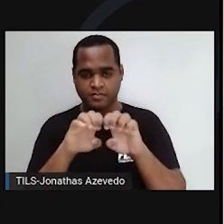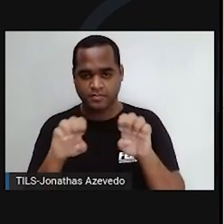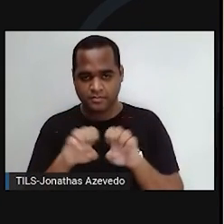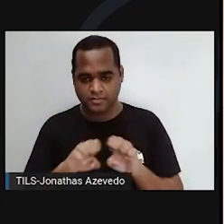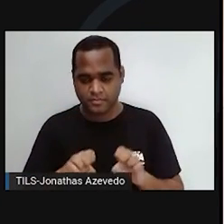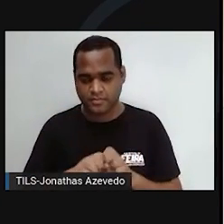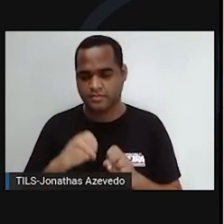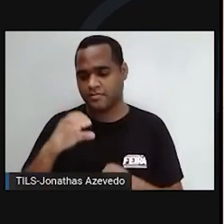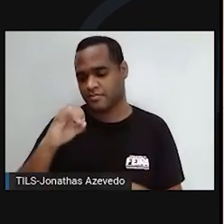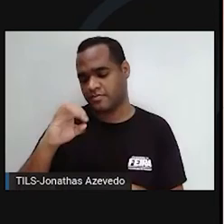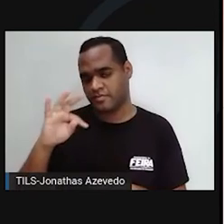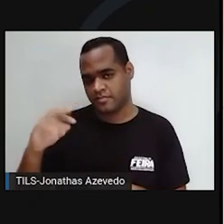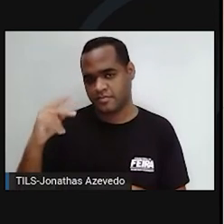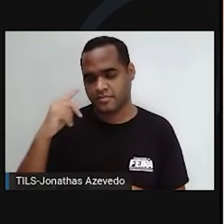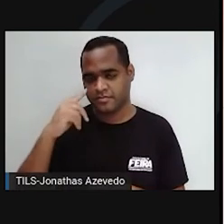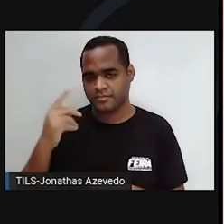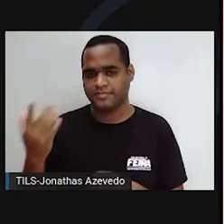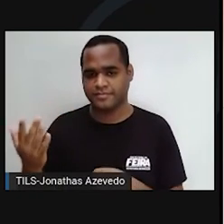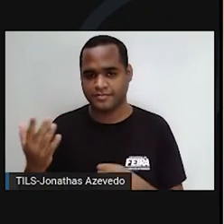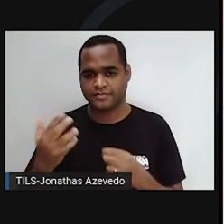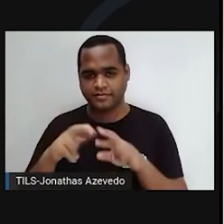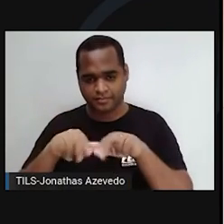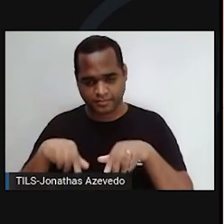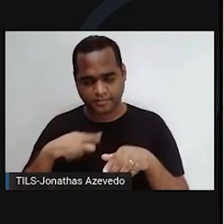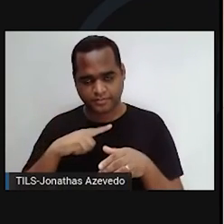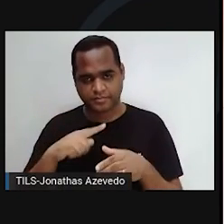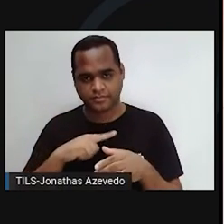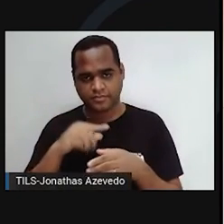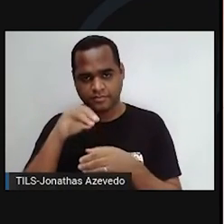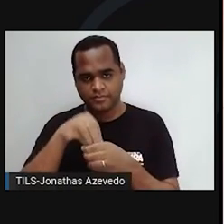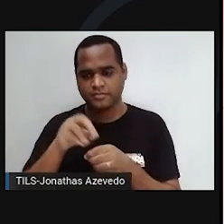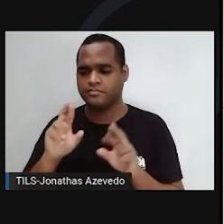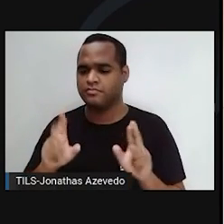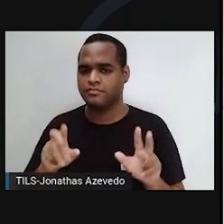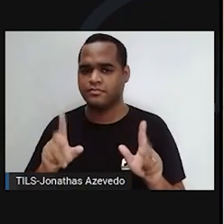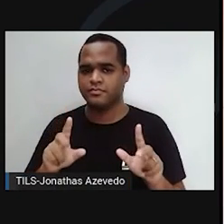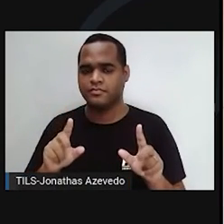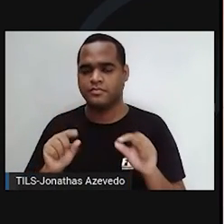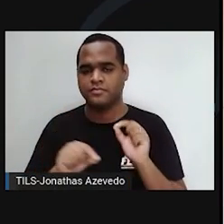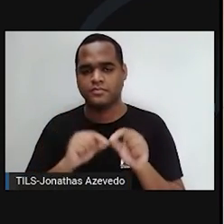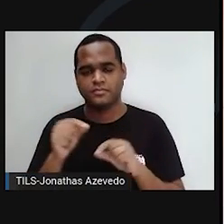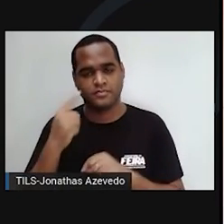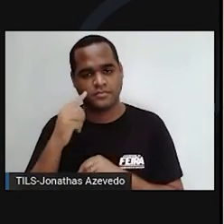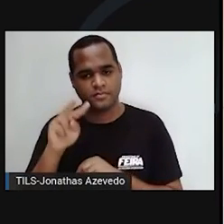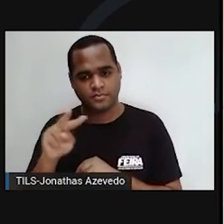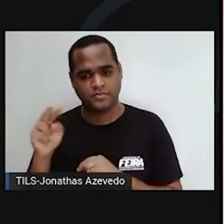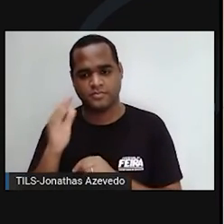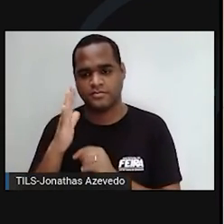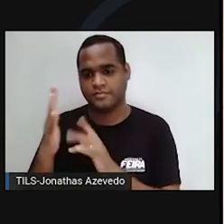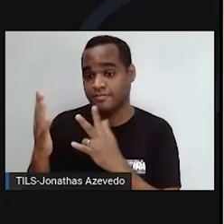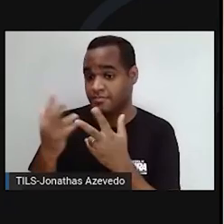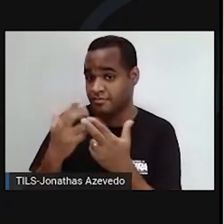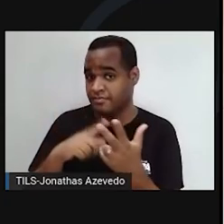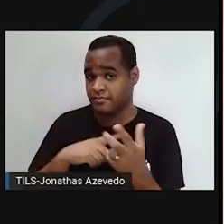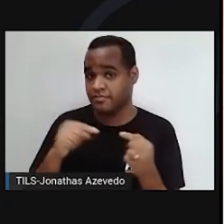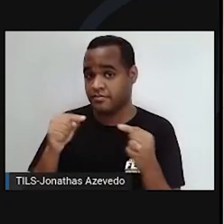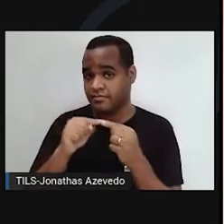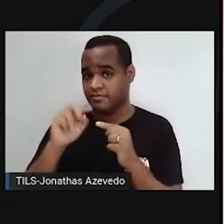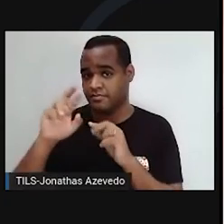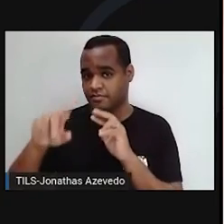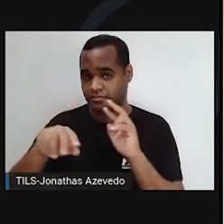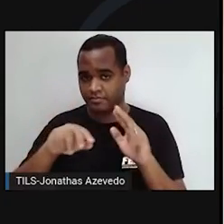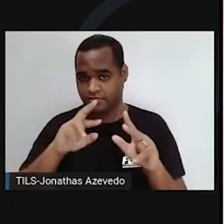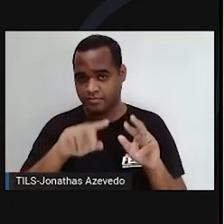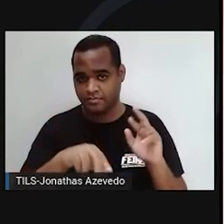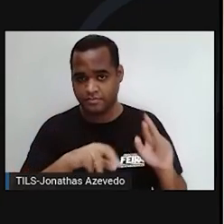núcleo, organelas membranosas. Legal. Então, qual a diferença? Quando olha uma célula vegetal, ela tem uma série de cores, uma